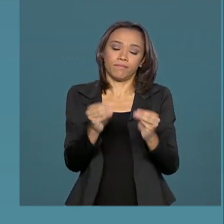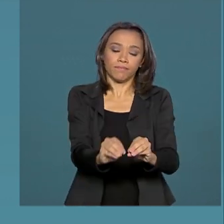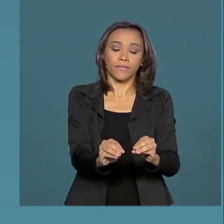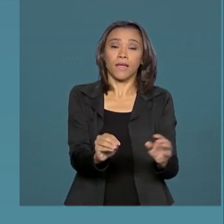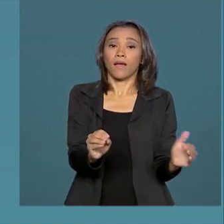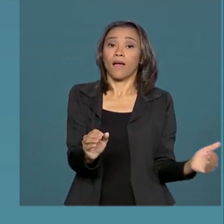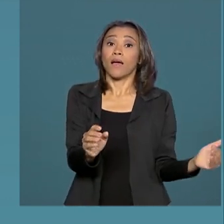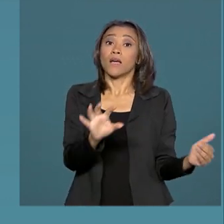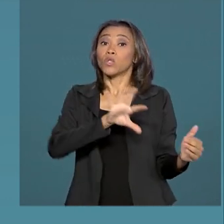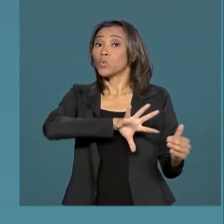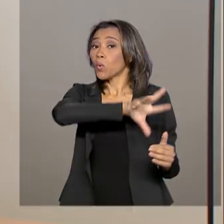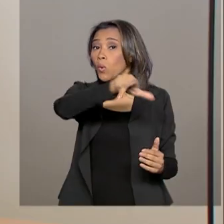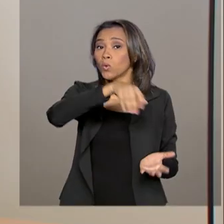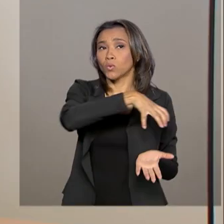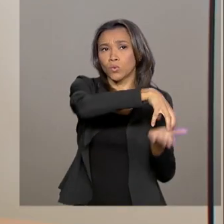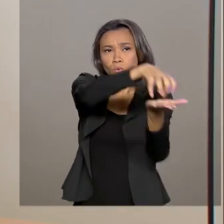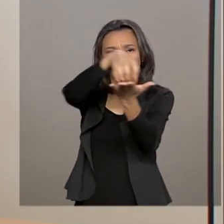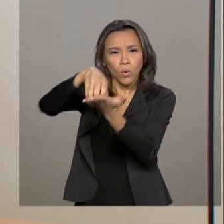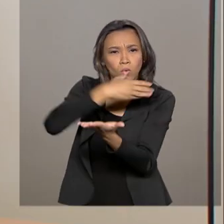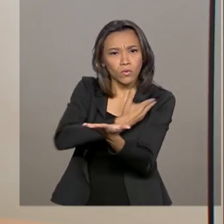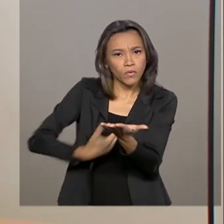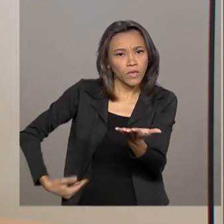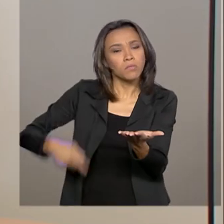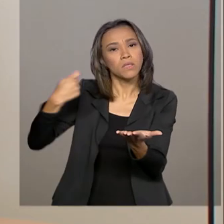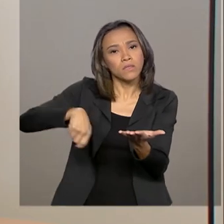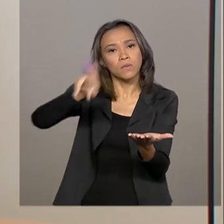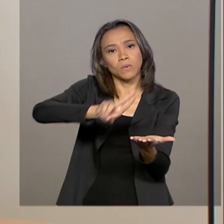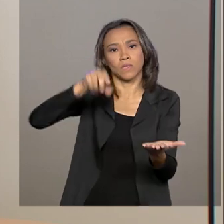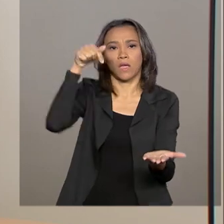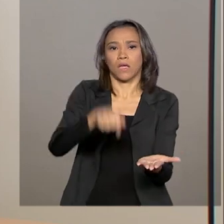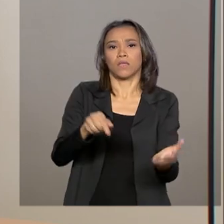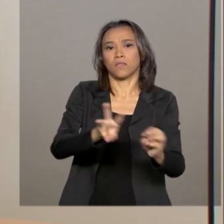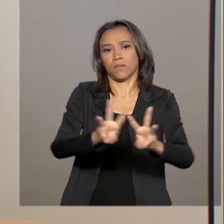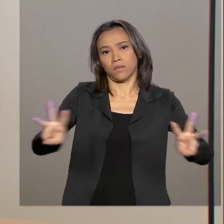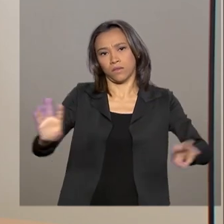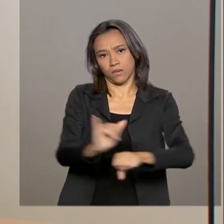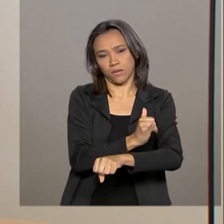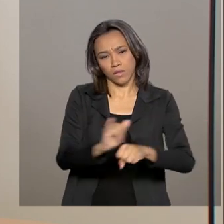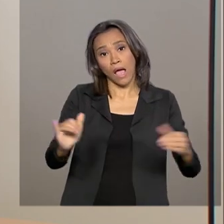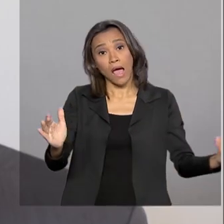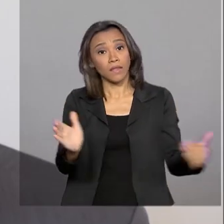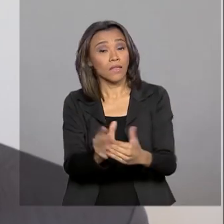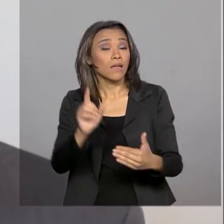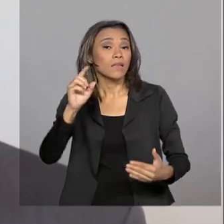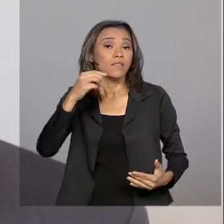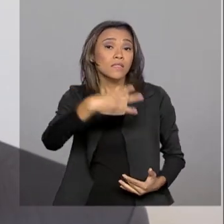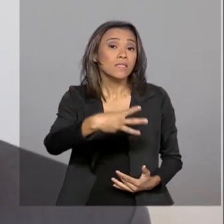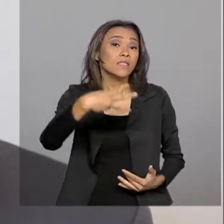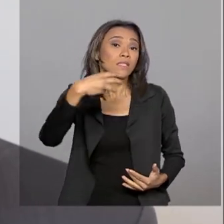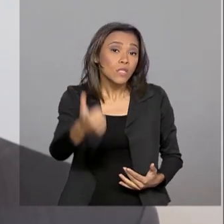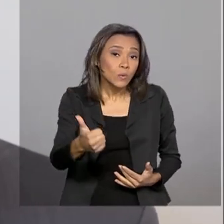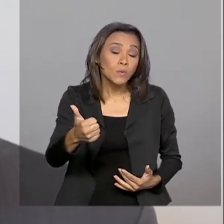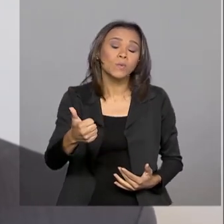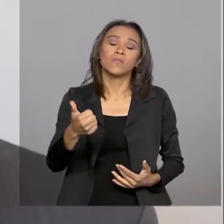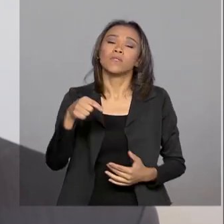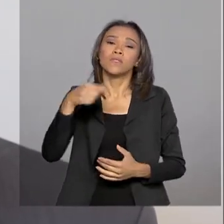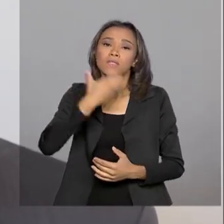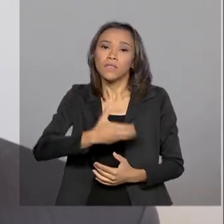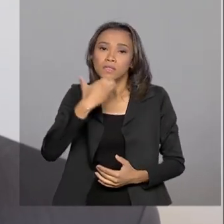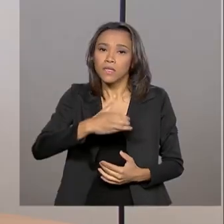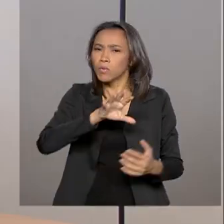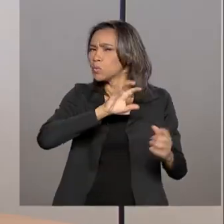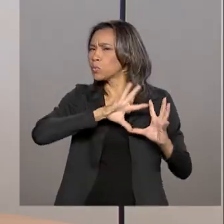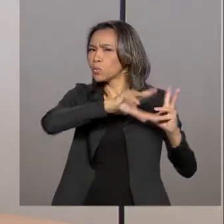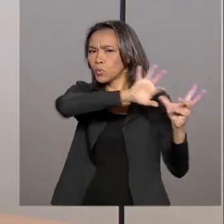dezembro de 2020. A ferramenta não substitui os serviços de saque das empresas e nem o atendimento prestado pelos